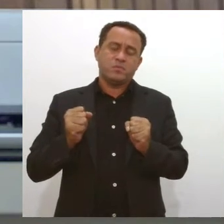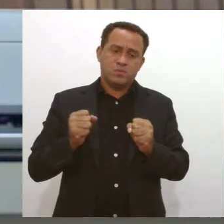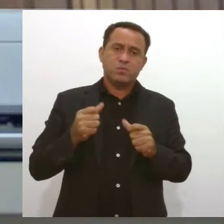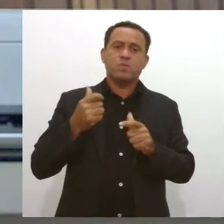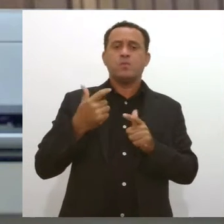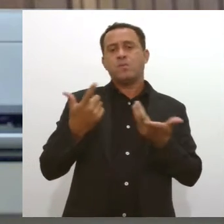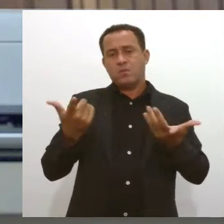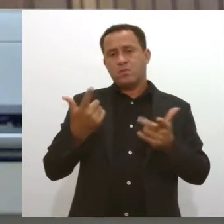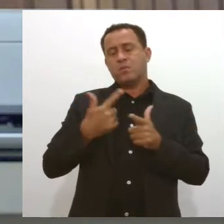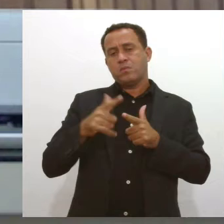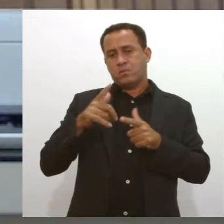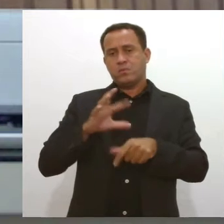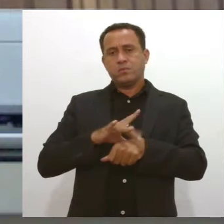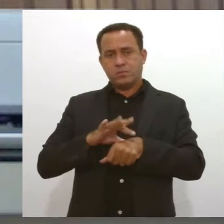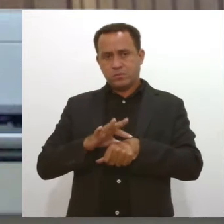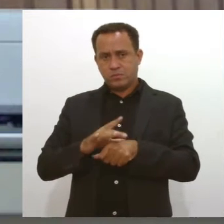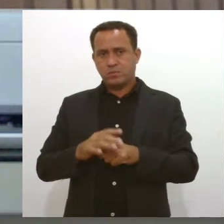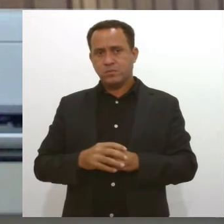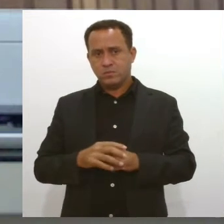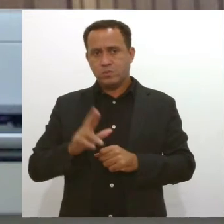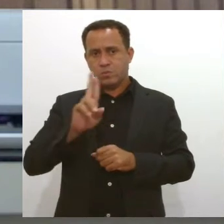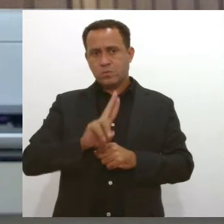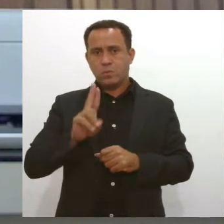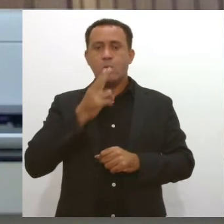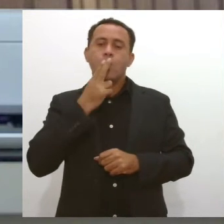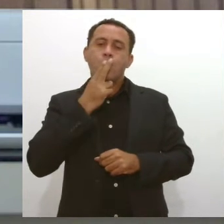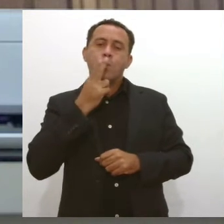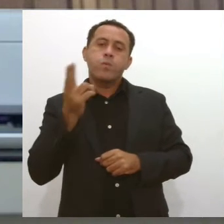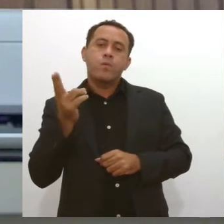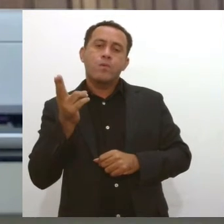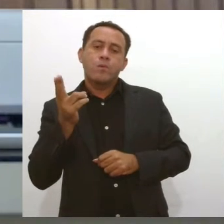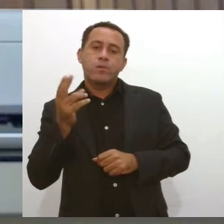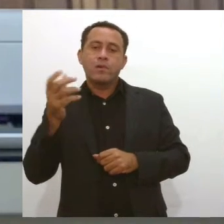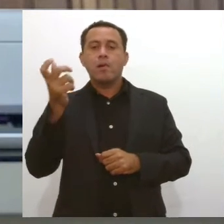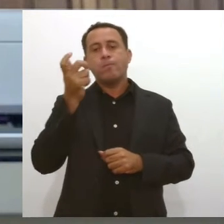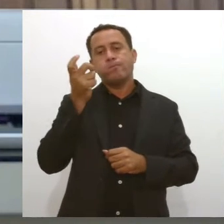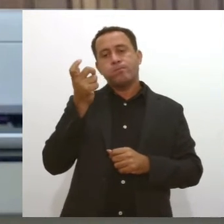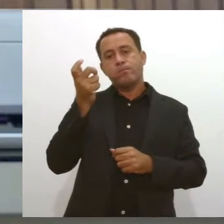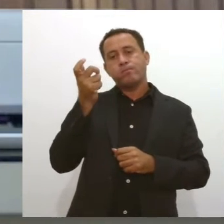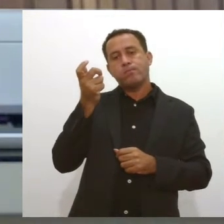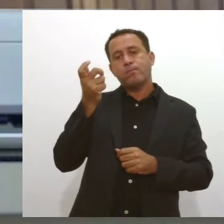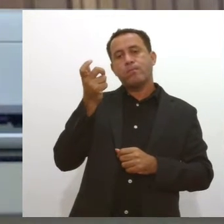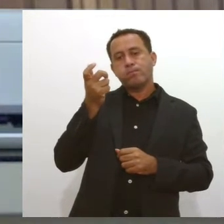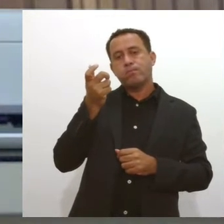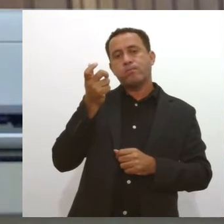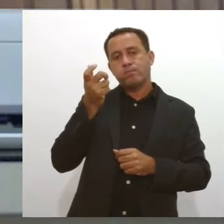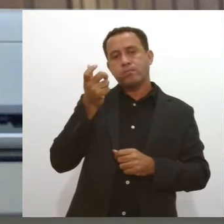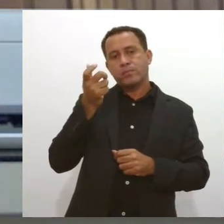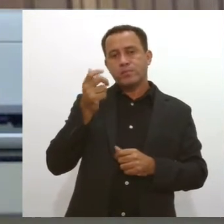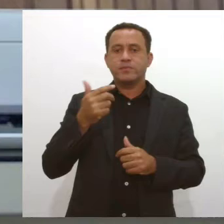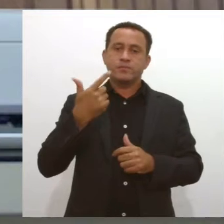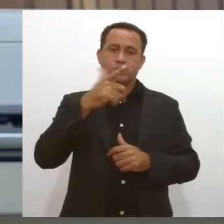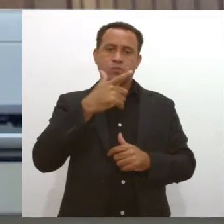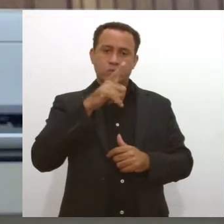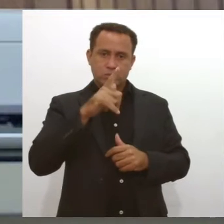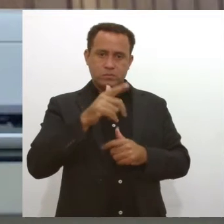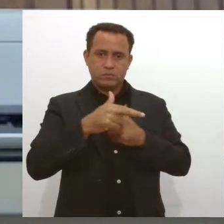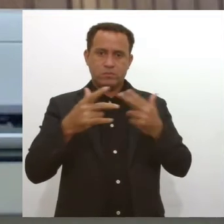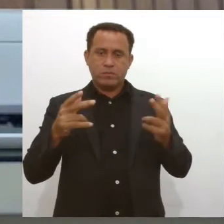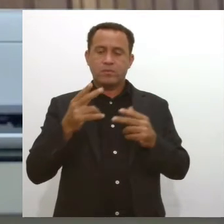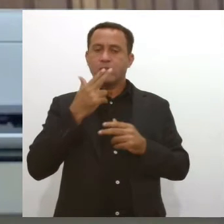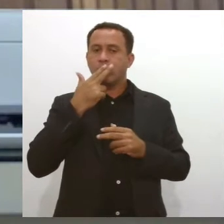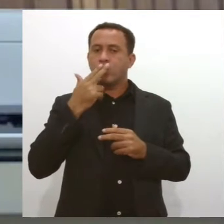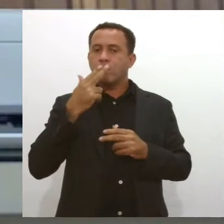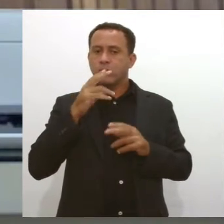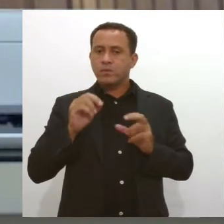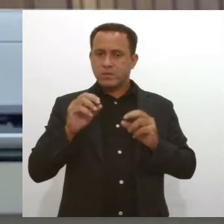ter essa doença, como a utilização do fumo, cachimbo, narguilê, cigarro eletrônico, cigarro comum,